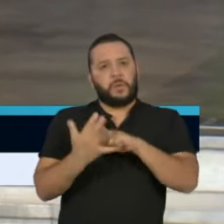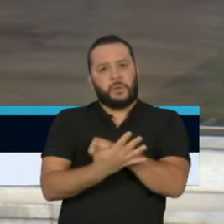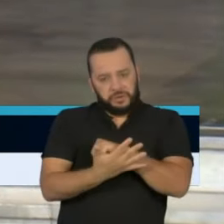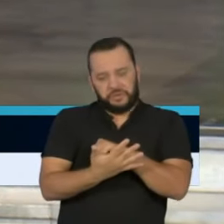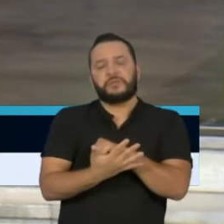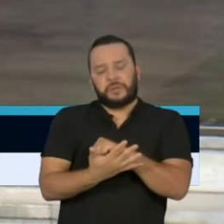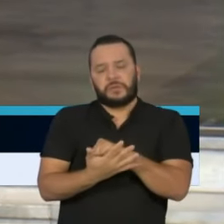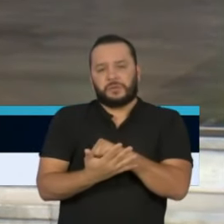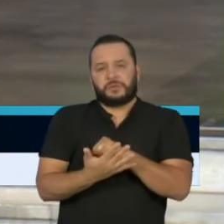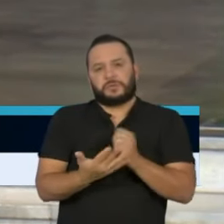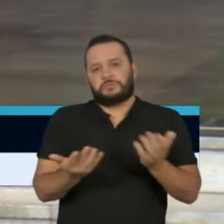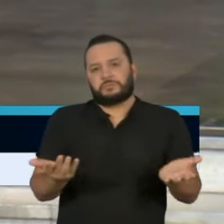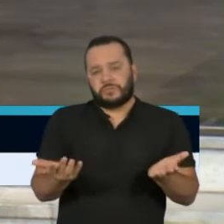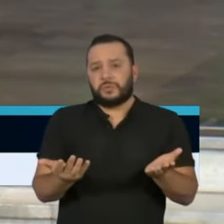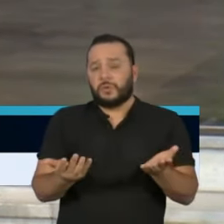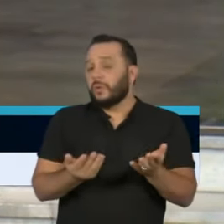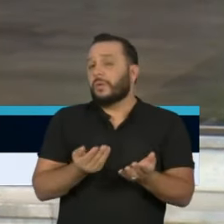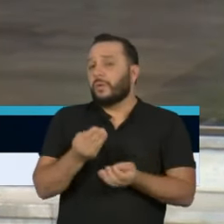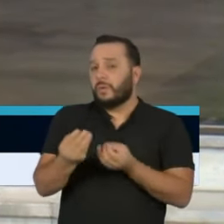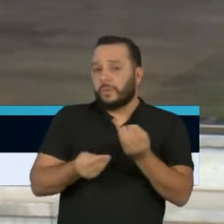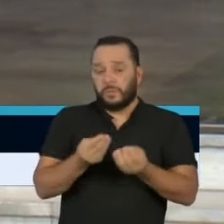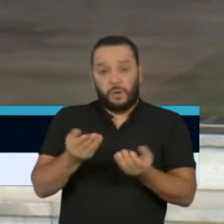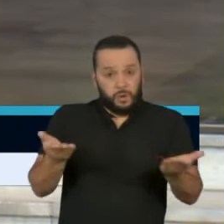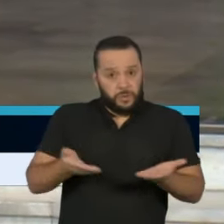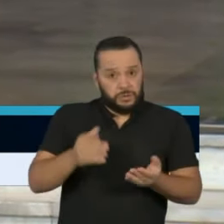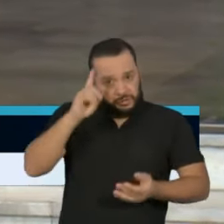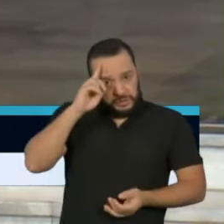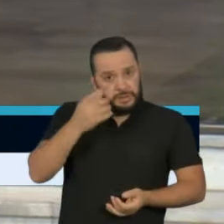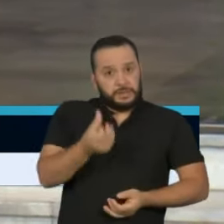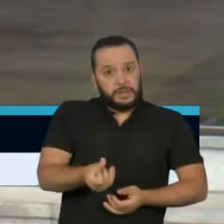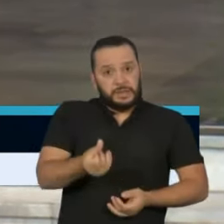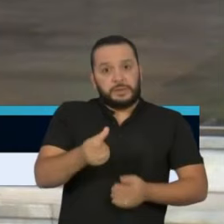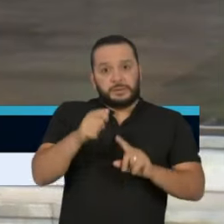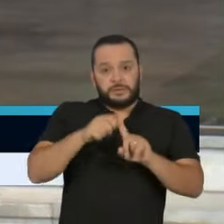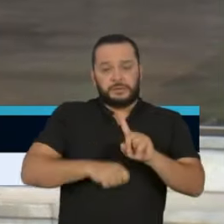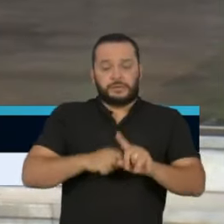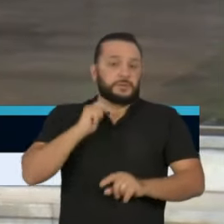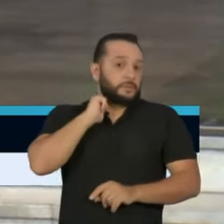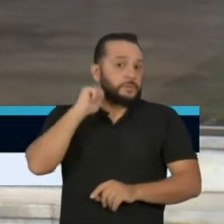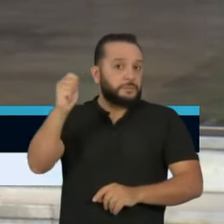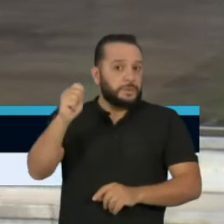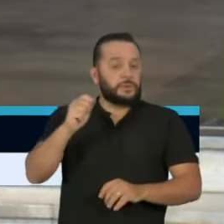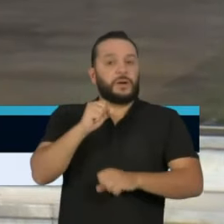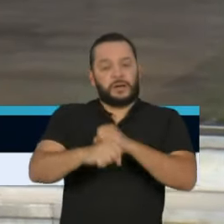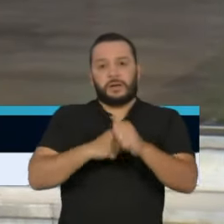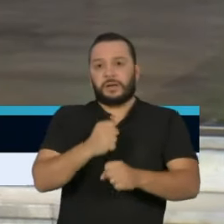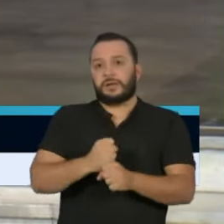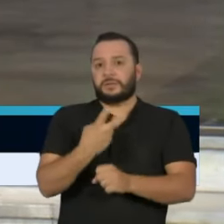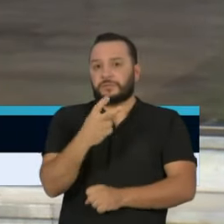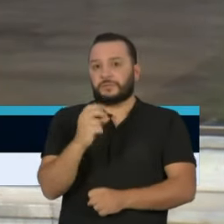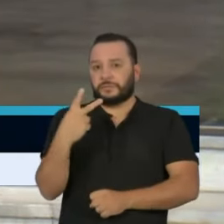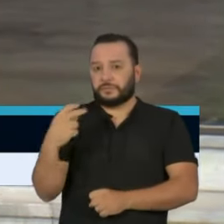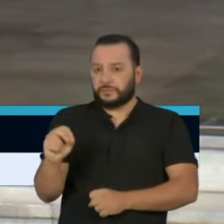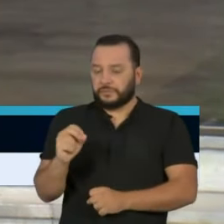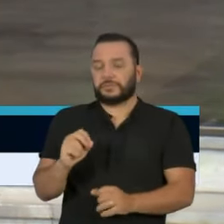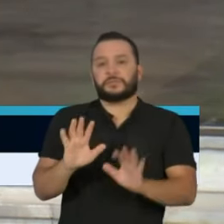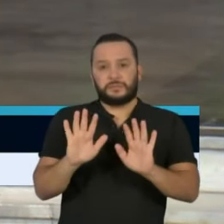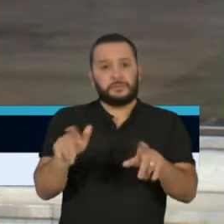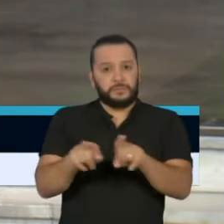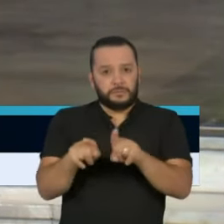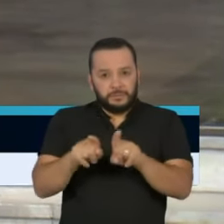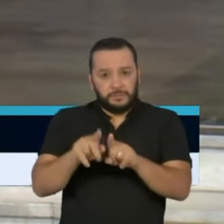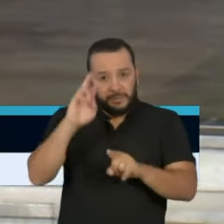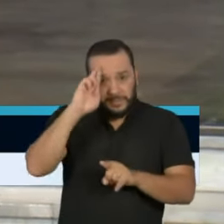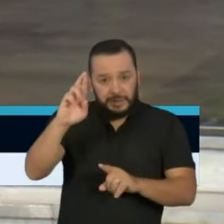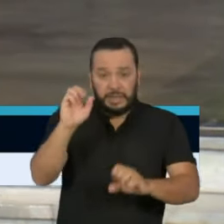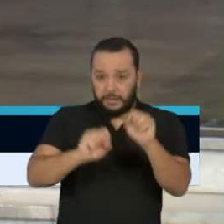coletiva de hoje, 6 de abril de 2020. Primeiro, um apelo para que empresários